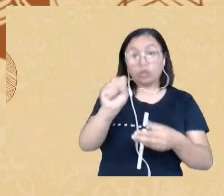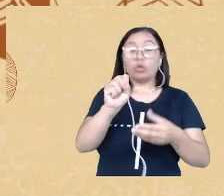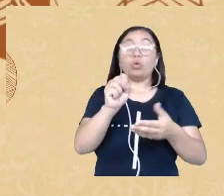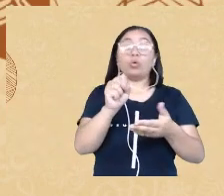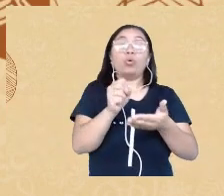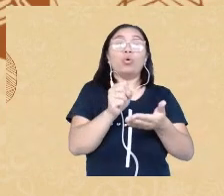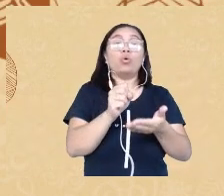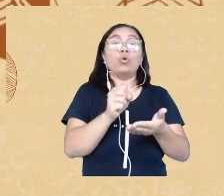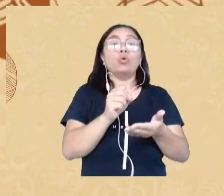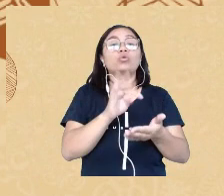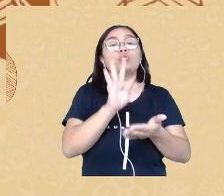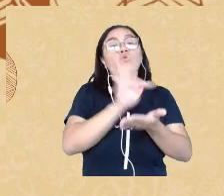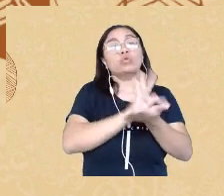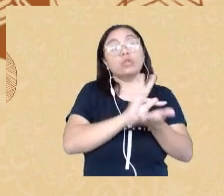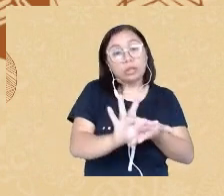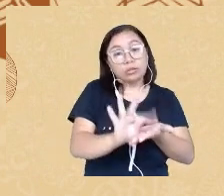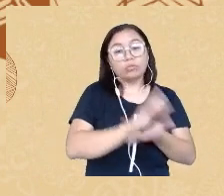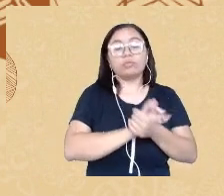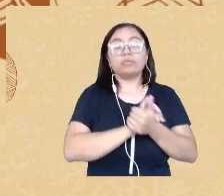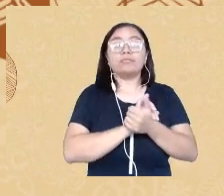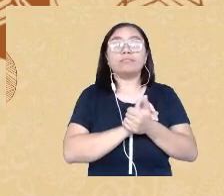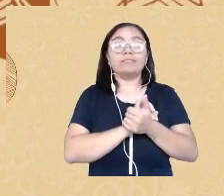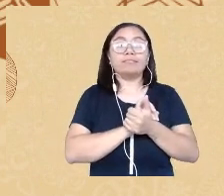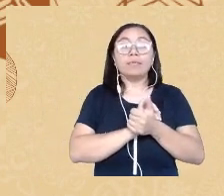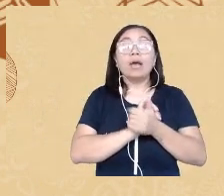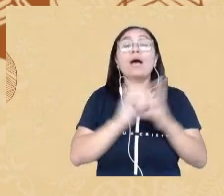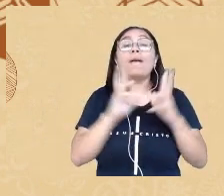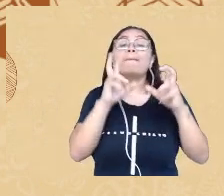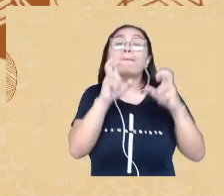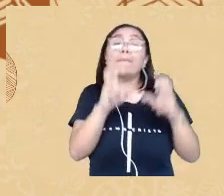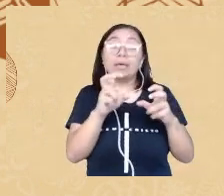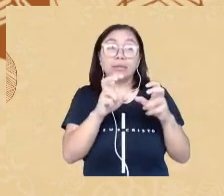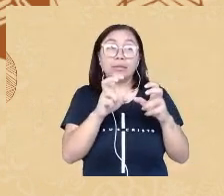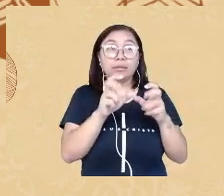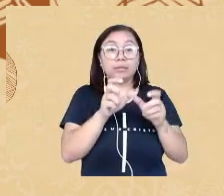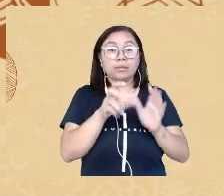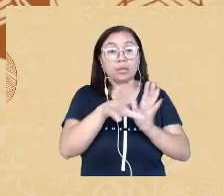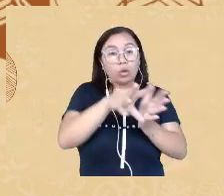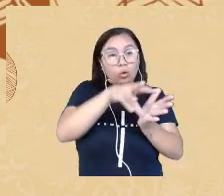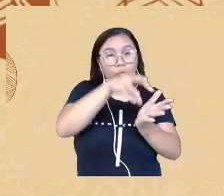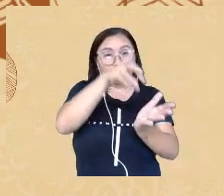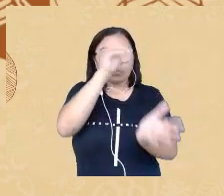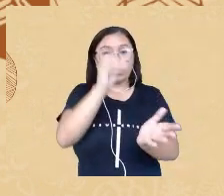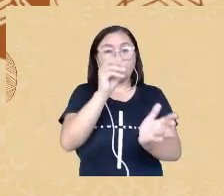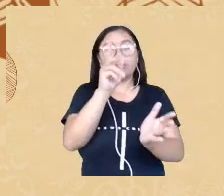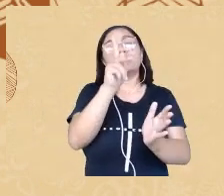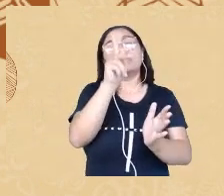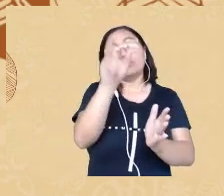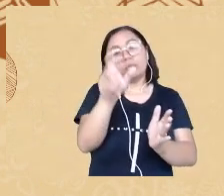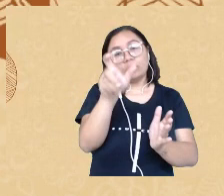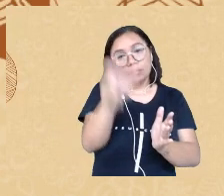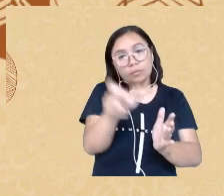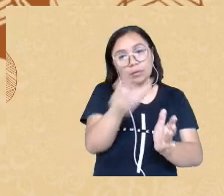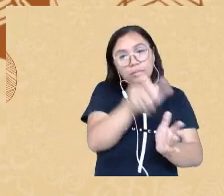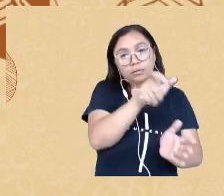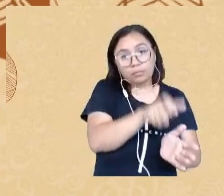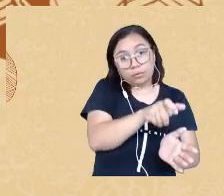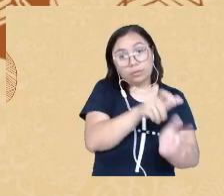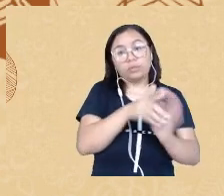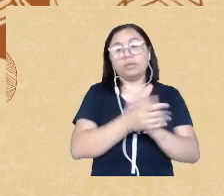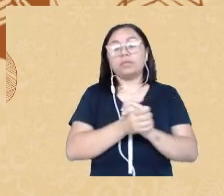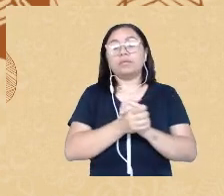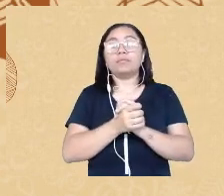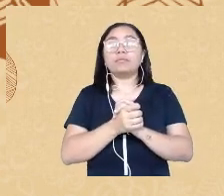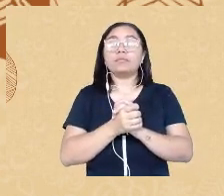ratificando. Apenas a sessão participantes de cada um desses artigos empíricos foi considerada. No